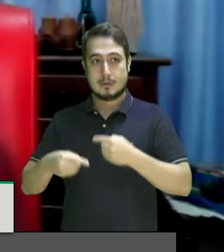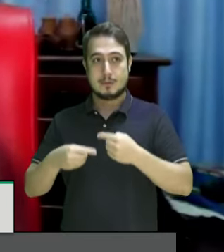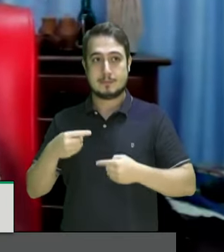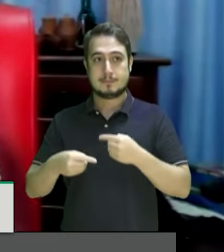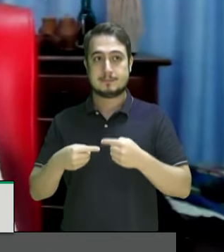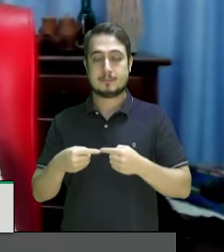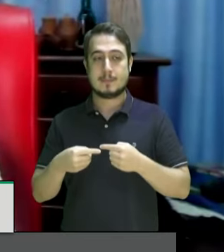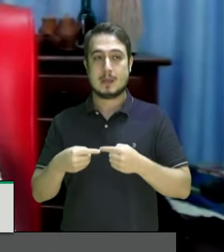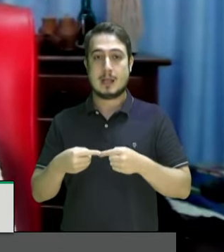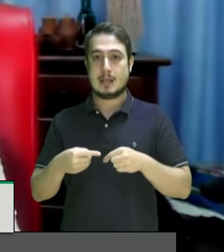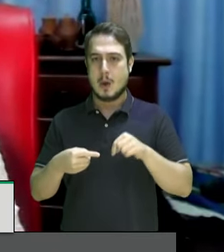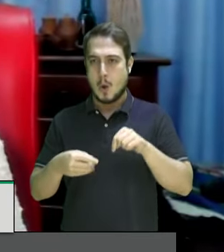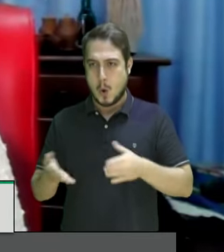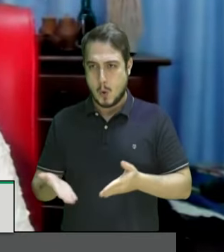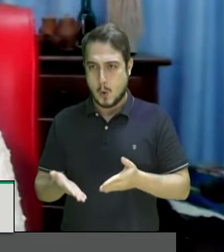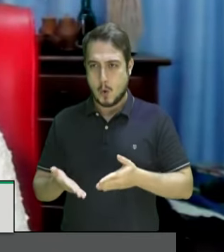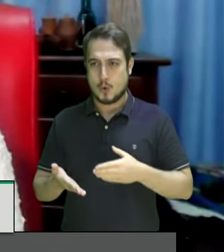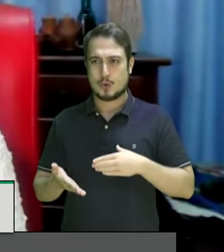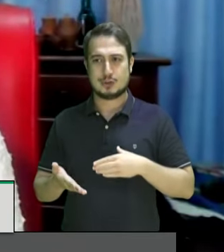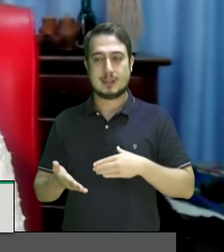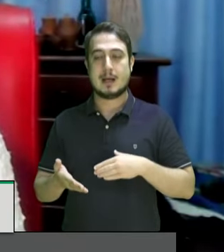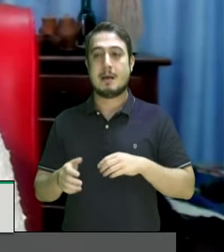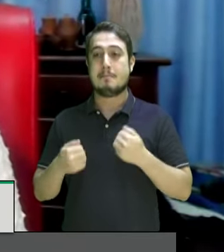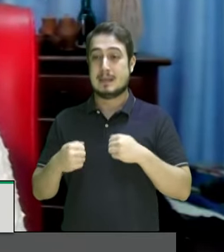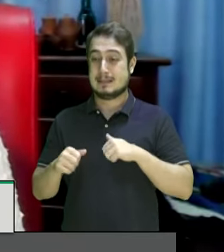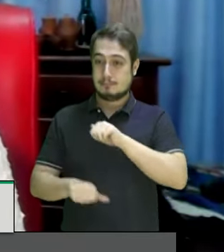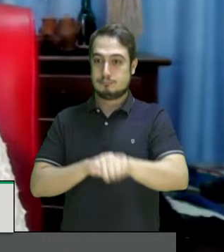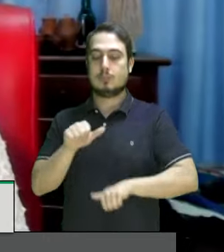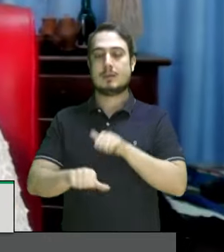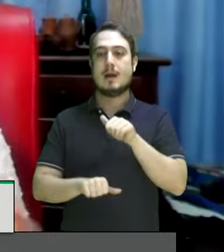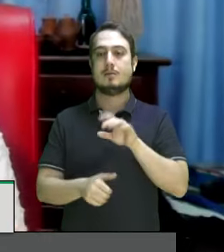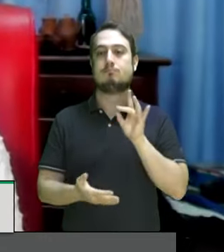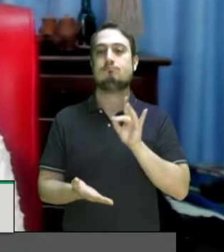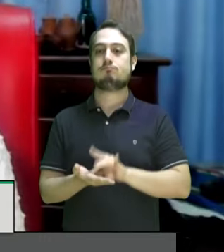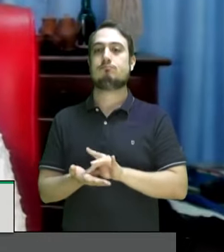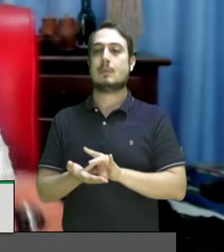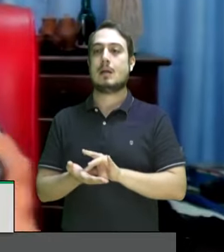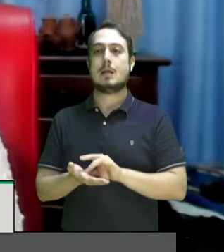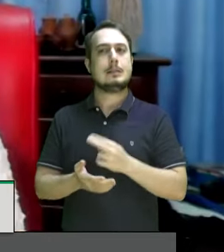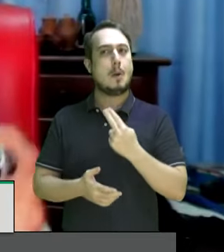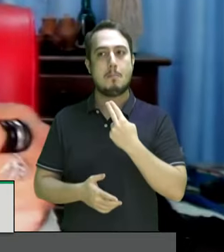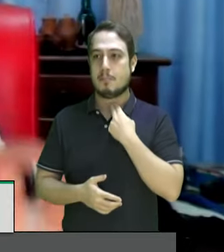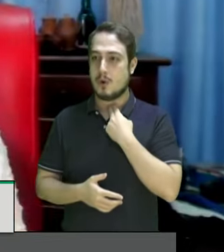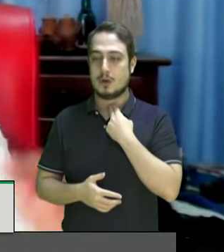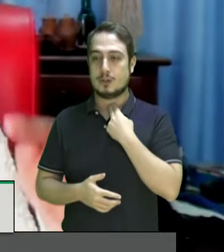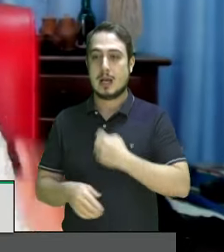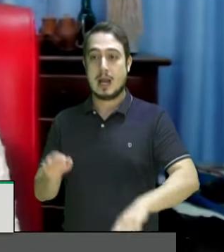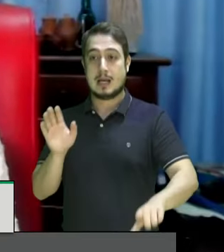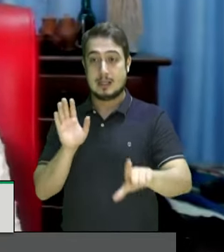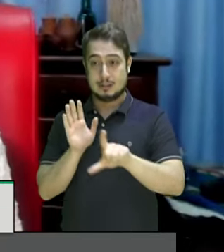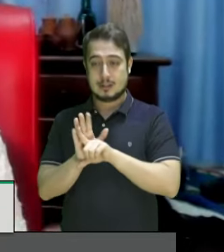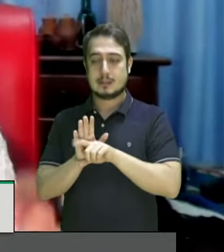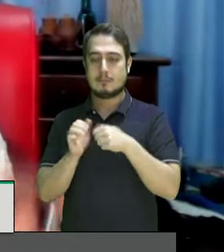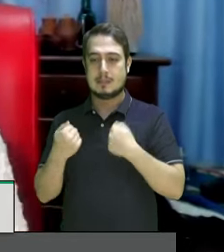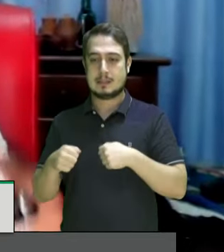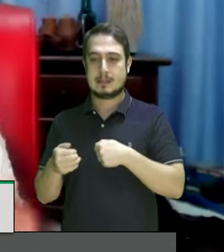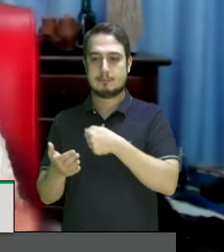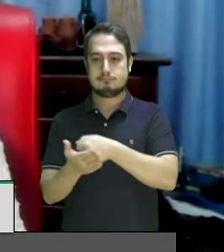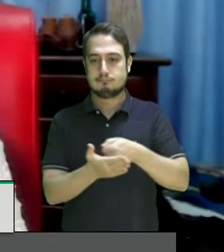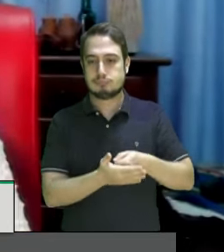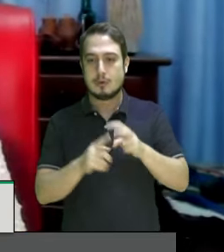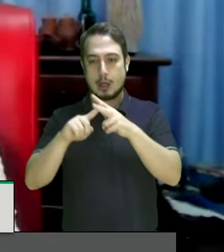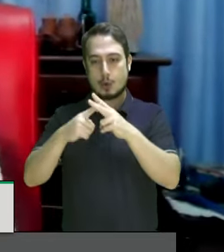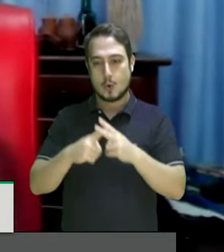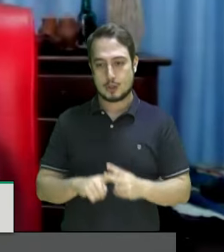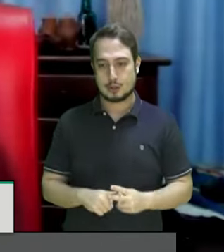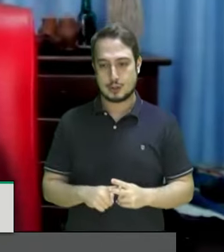temos hoje é radicalidade é dizer que não pode a legislação está aí para coibir então se não